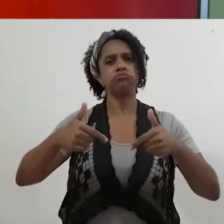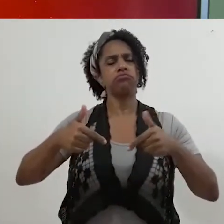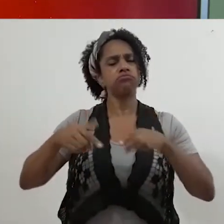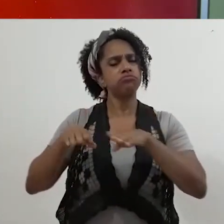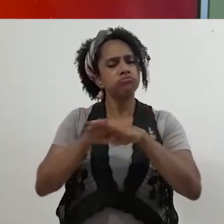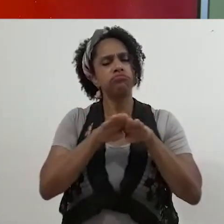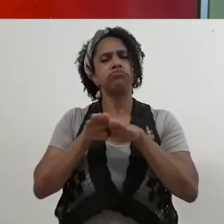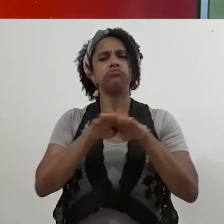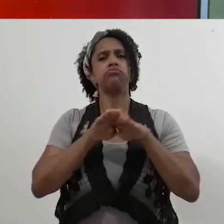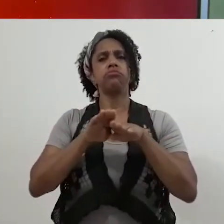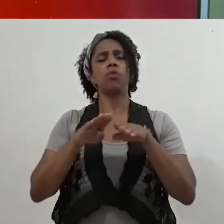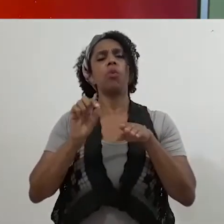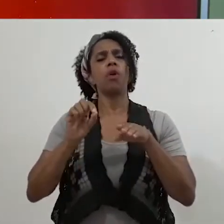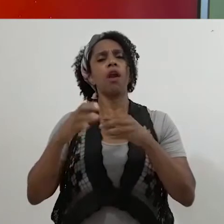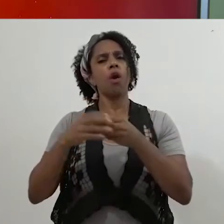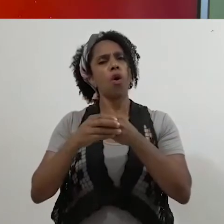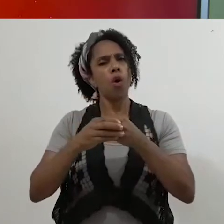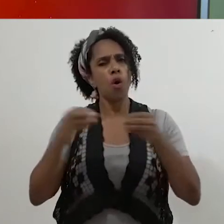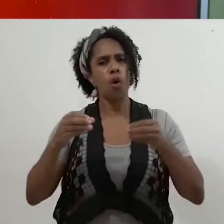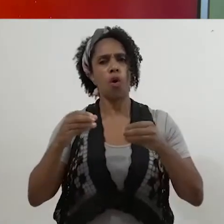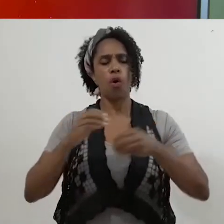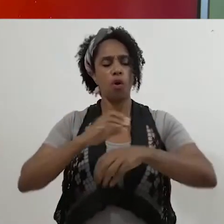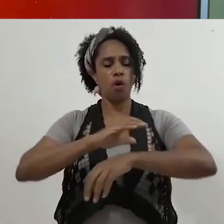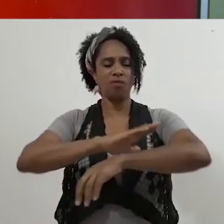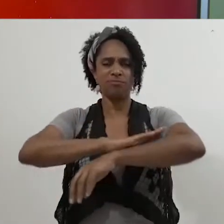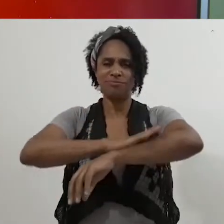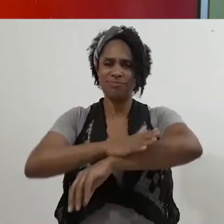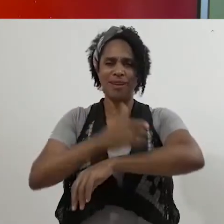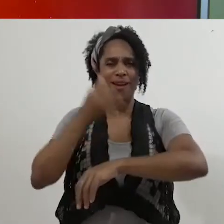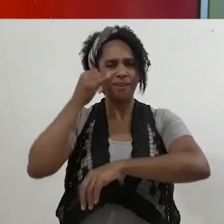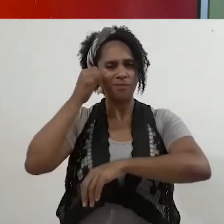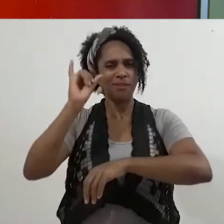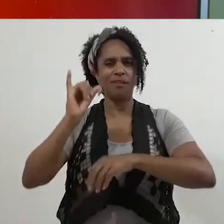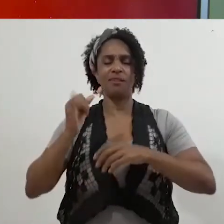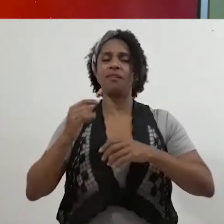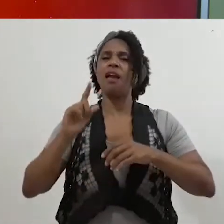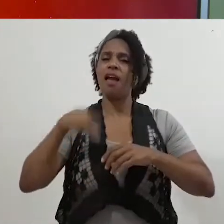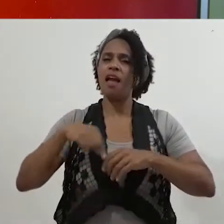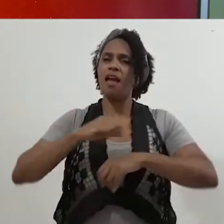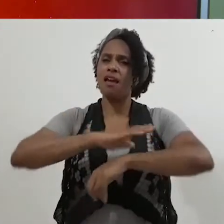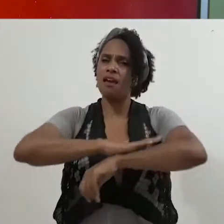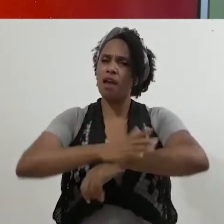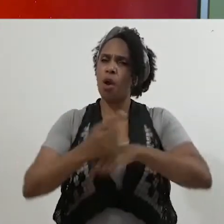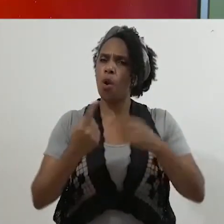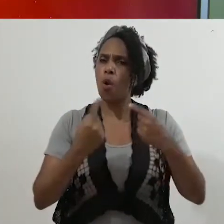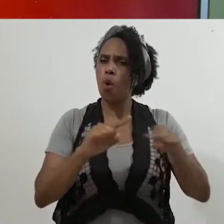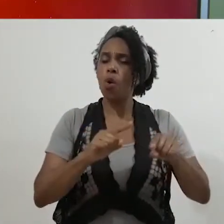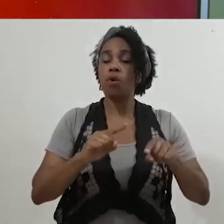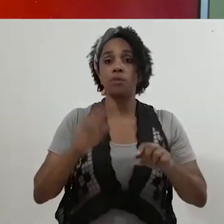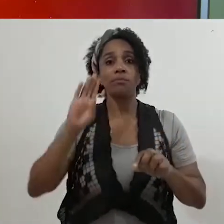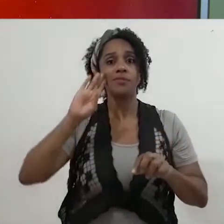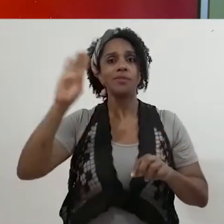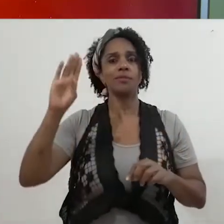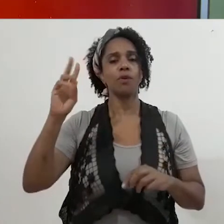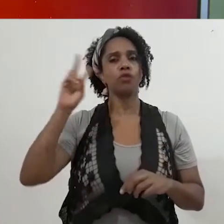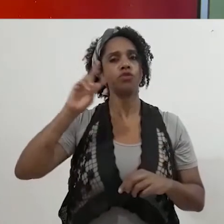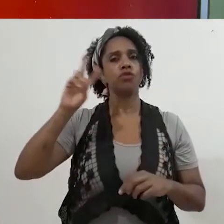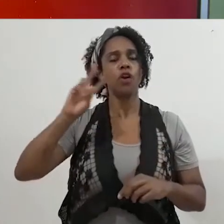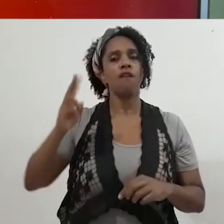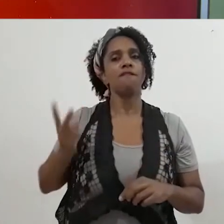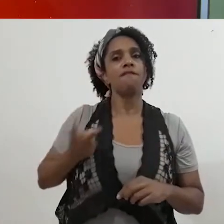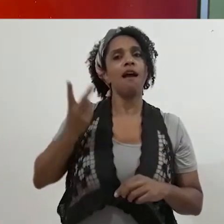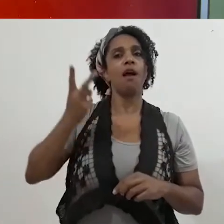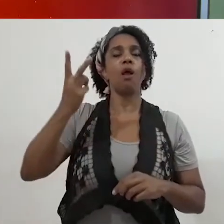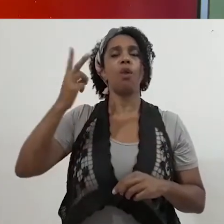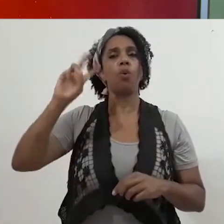afirmativas por meio de cotas raciais e étnicas, com o enfrentamento do racismo e valorização